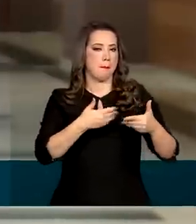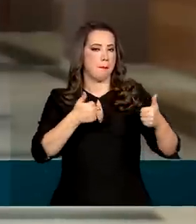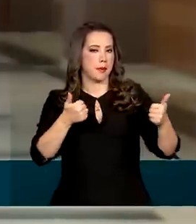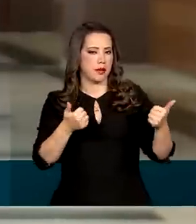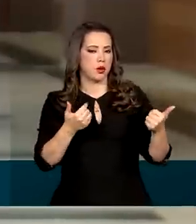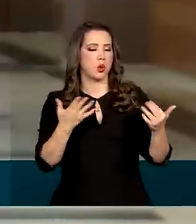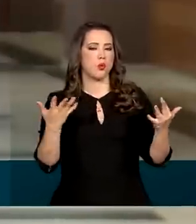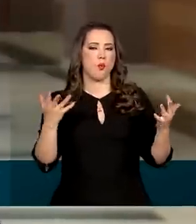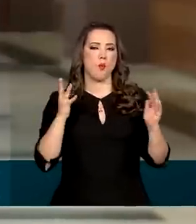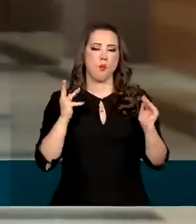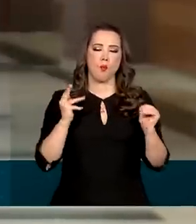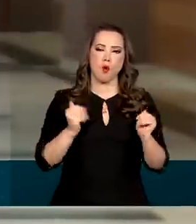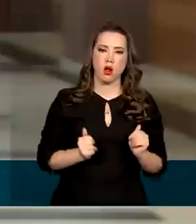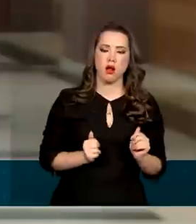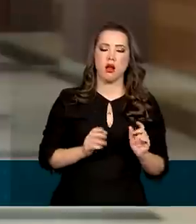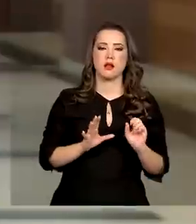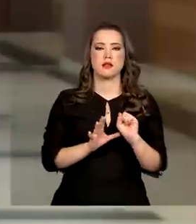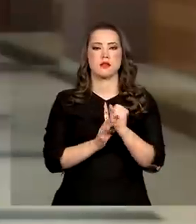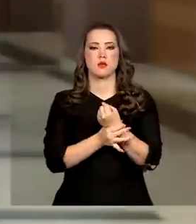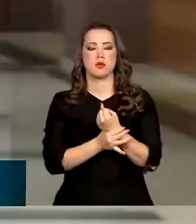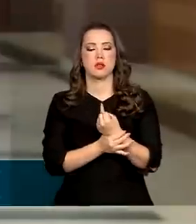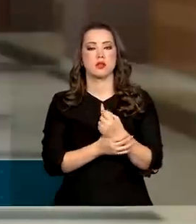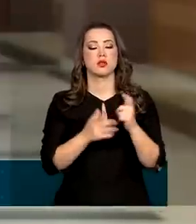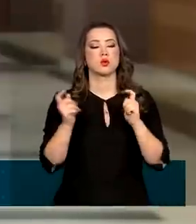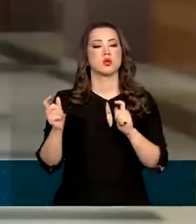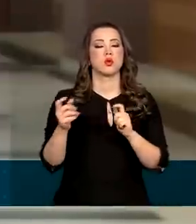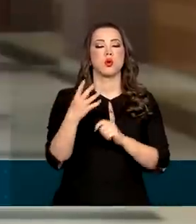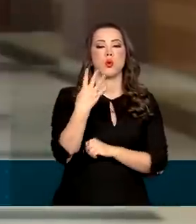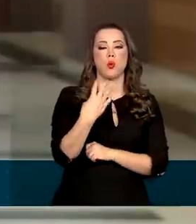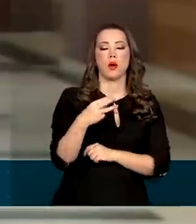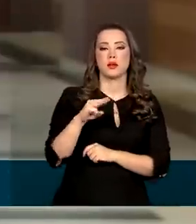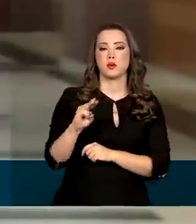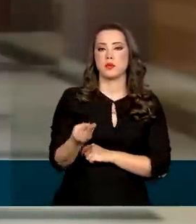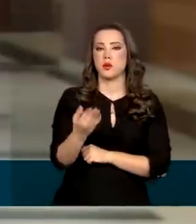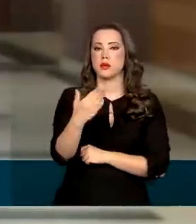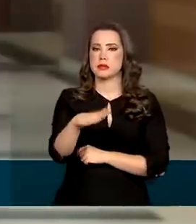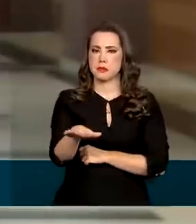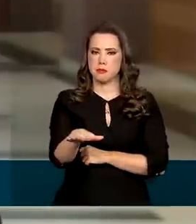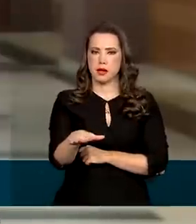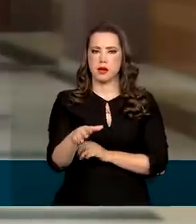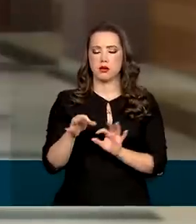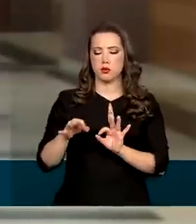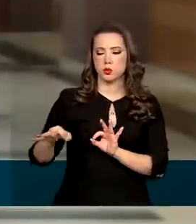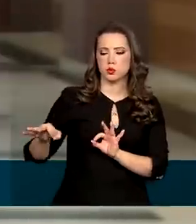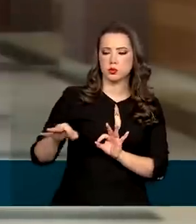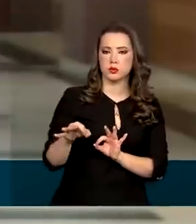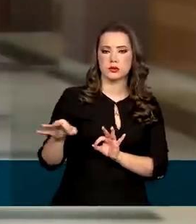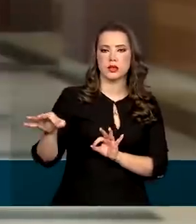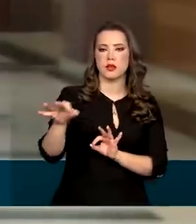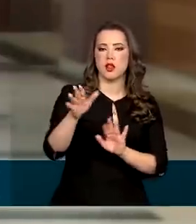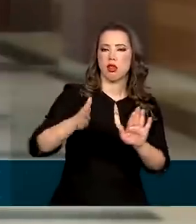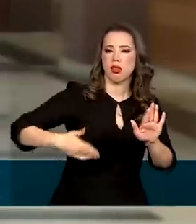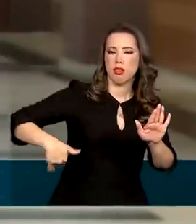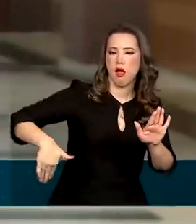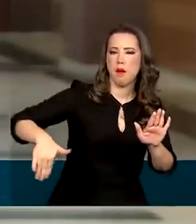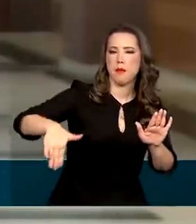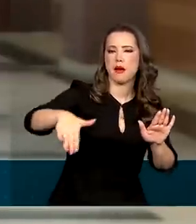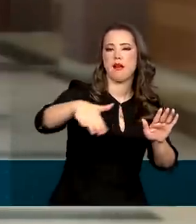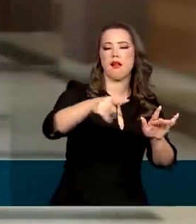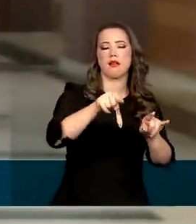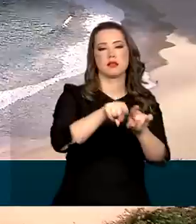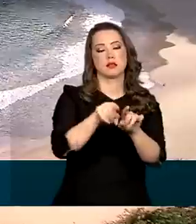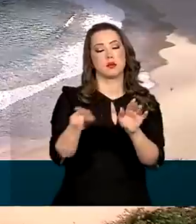sustentabilidade no cerca de 4 milhões e meio de quilômetros quadrados que compõem a costa oceânica